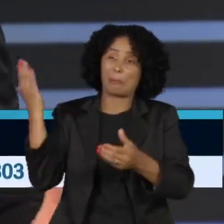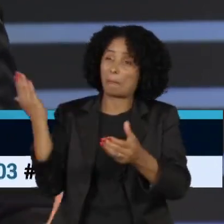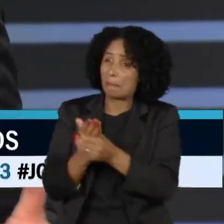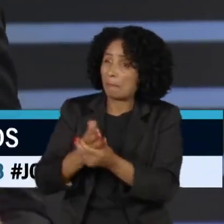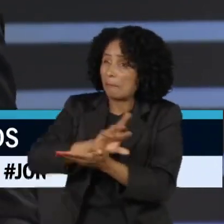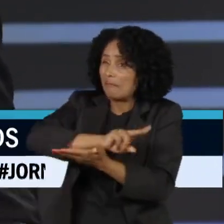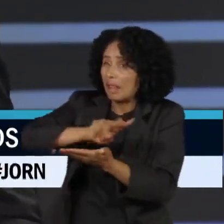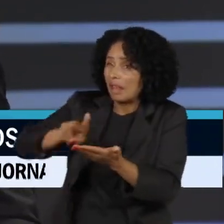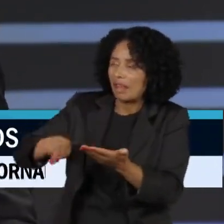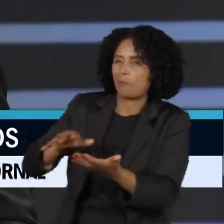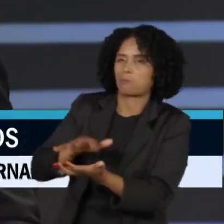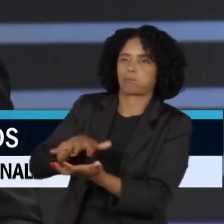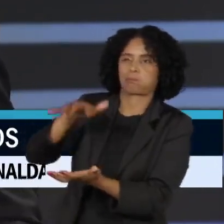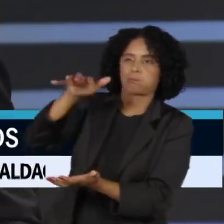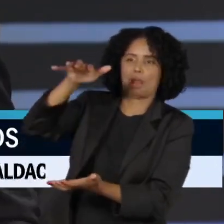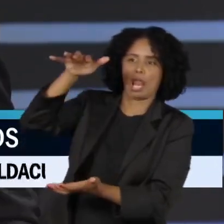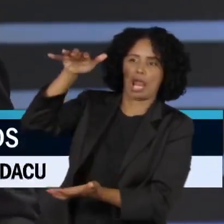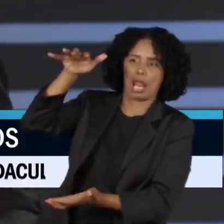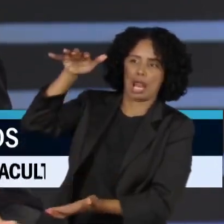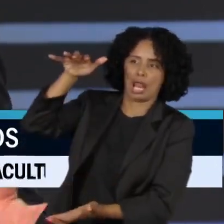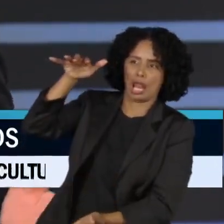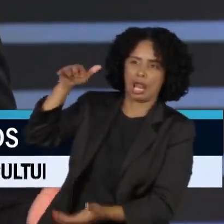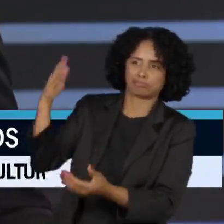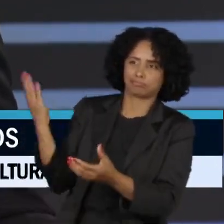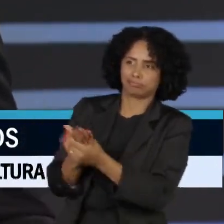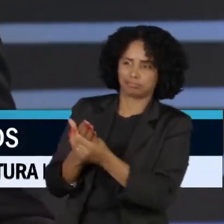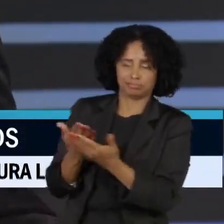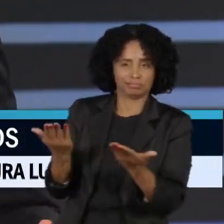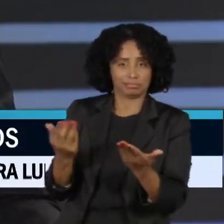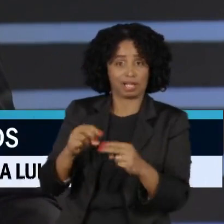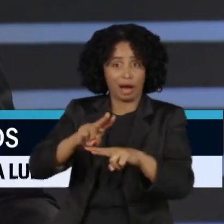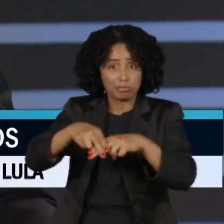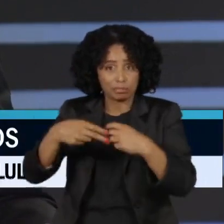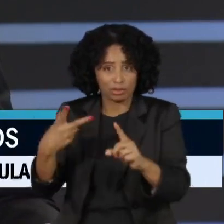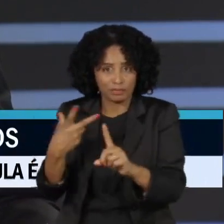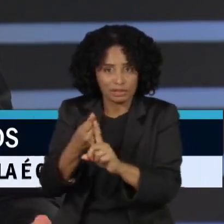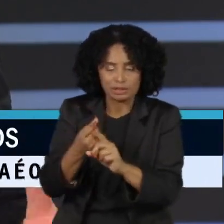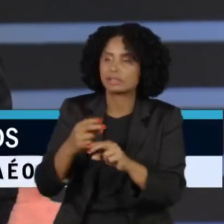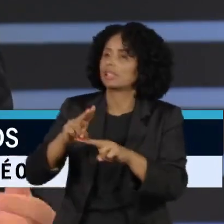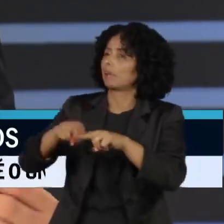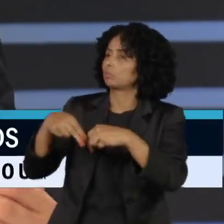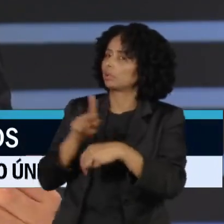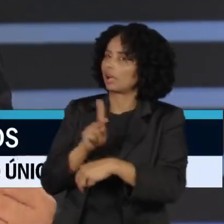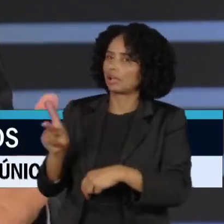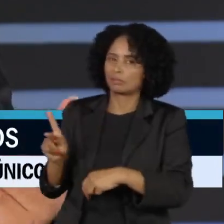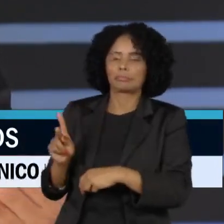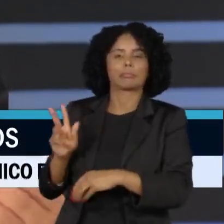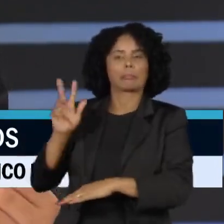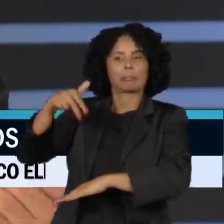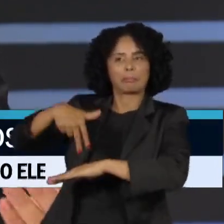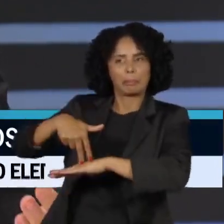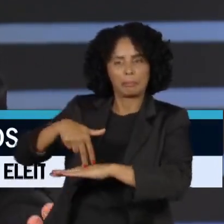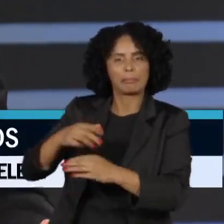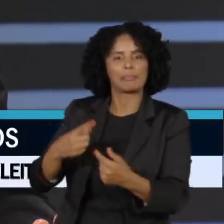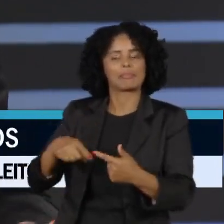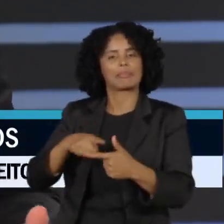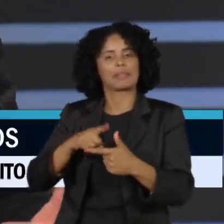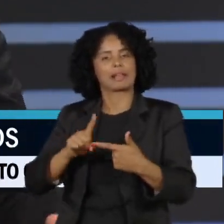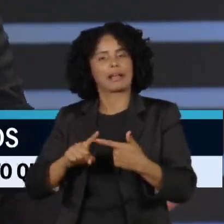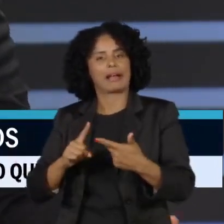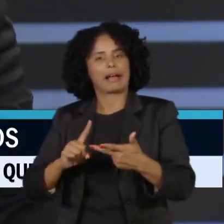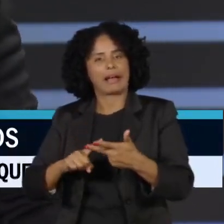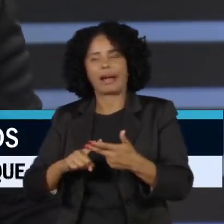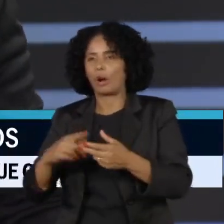de o que ele fez e deixou de fazer durante a presidência da República, como a questão das vacinas, essa questão que a gente viu, que foram duas ações de promoção da